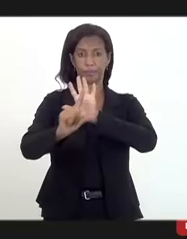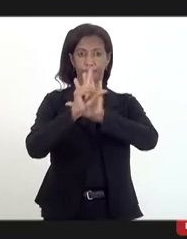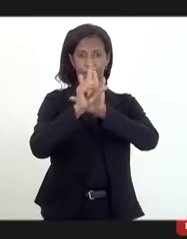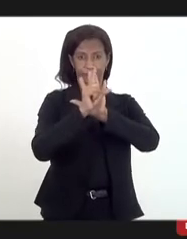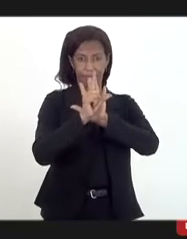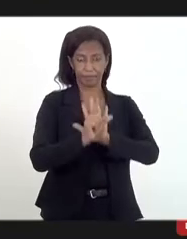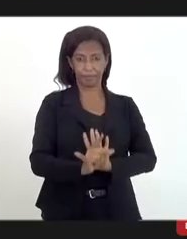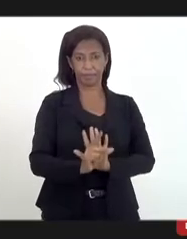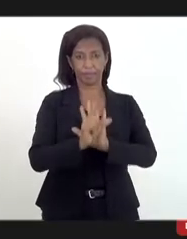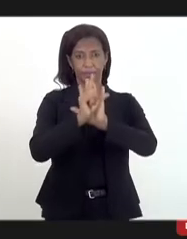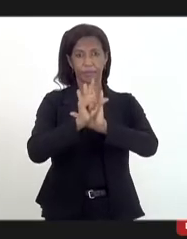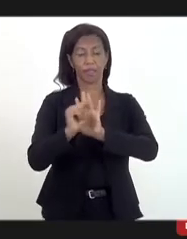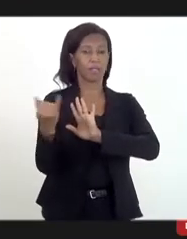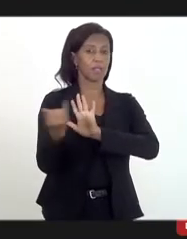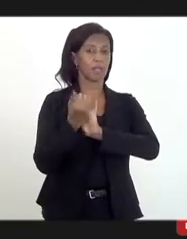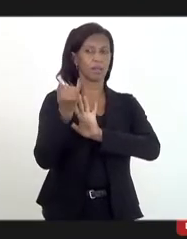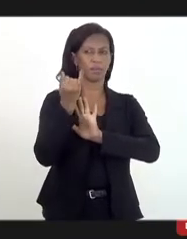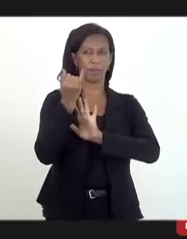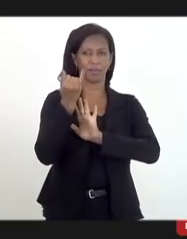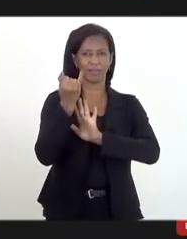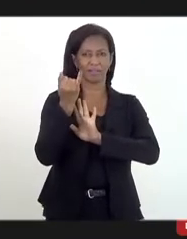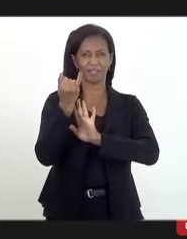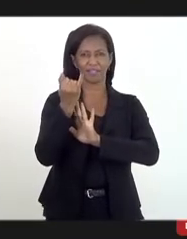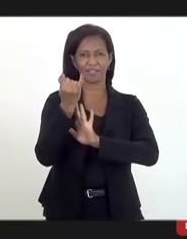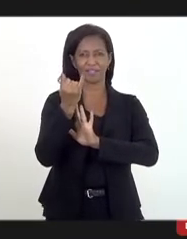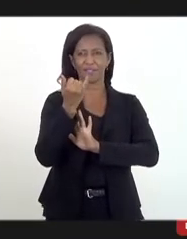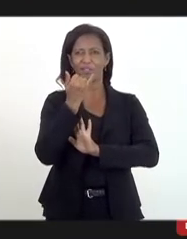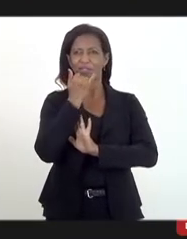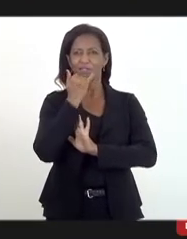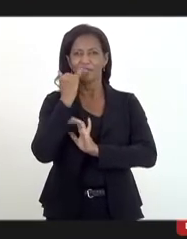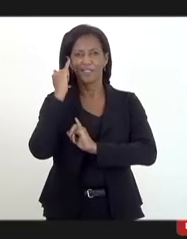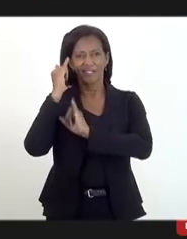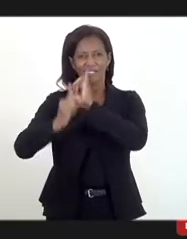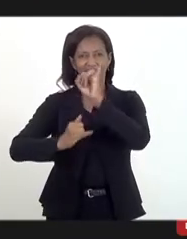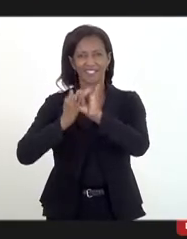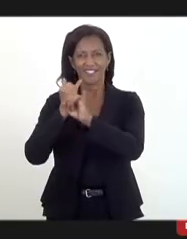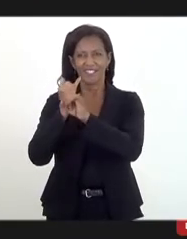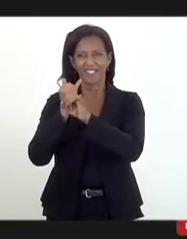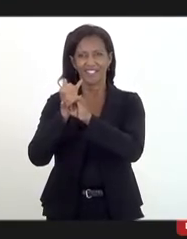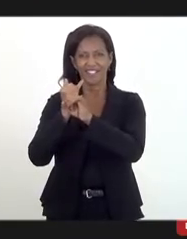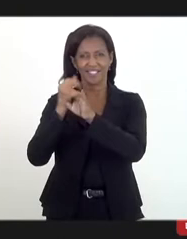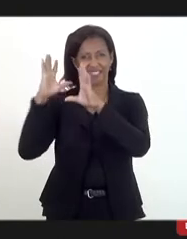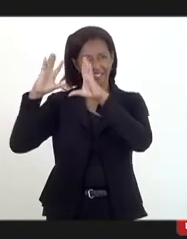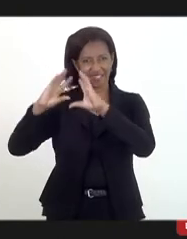importante, caindo a internet, ou está boa? Está mostrando aqui.